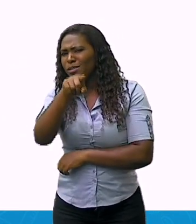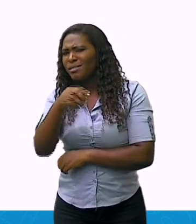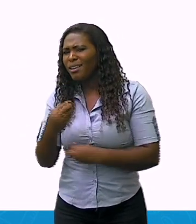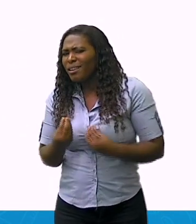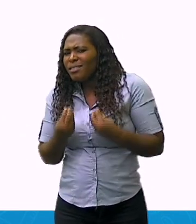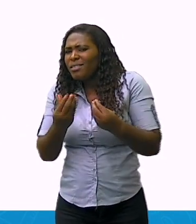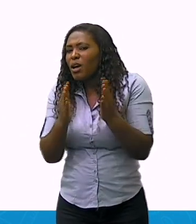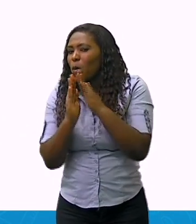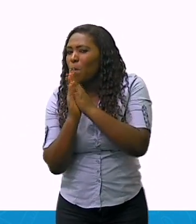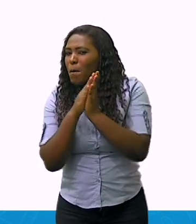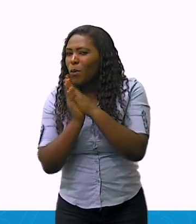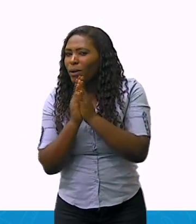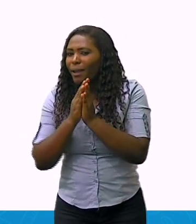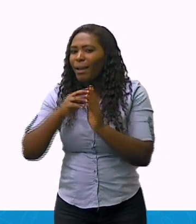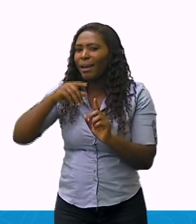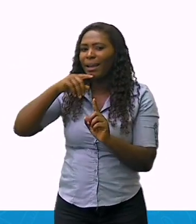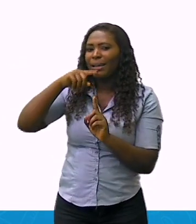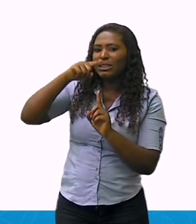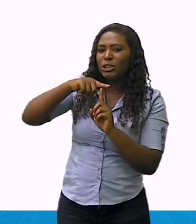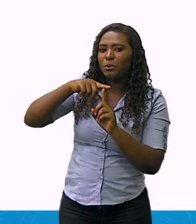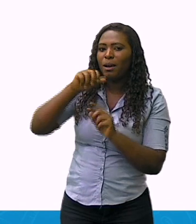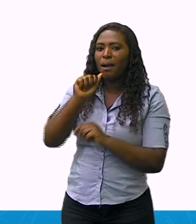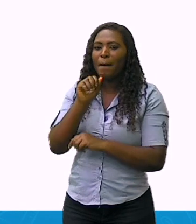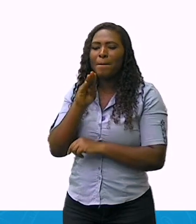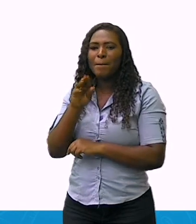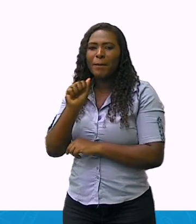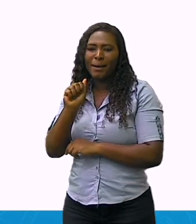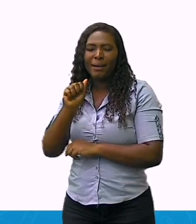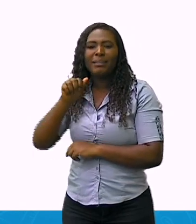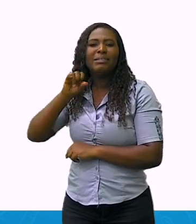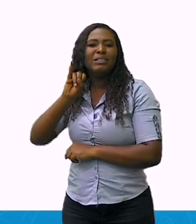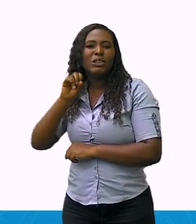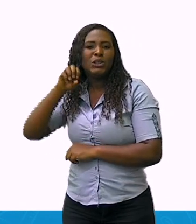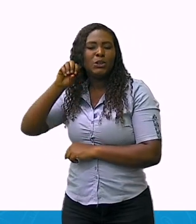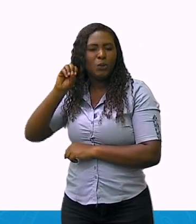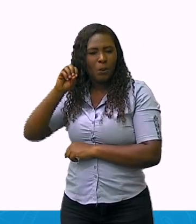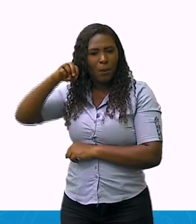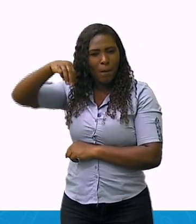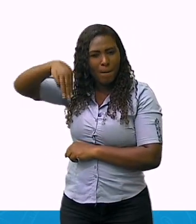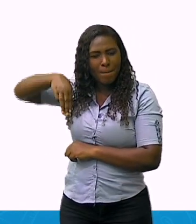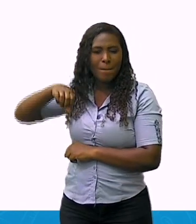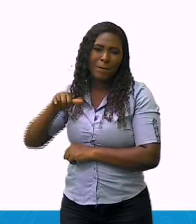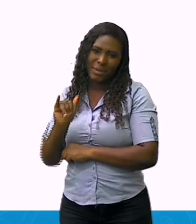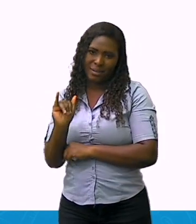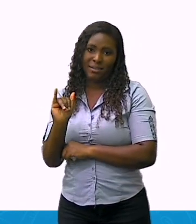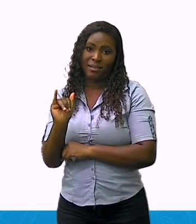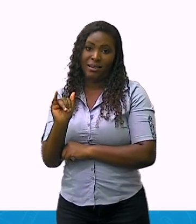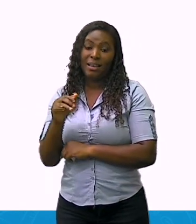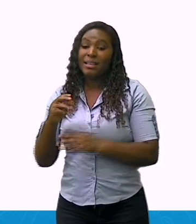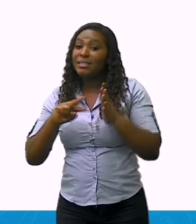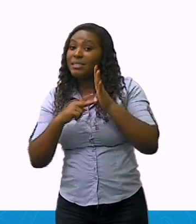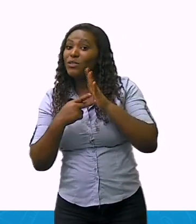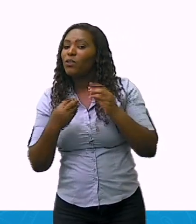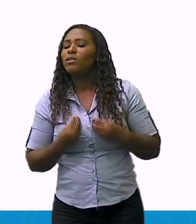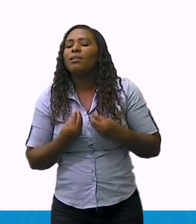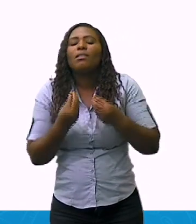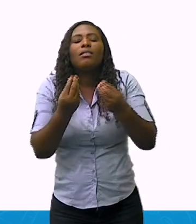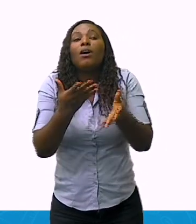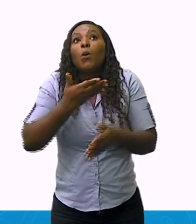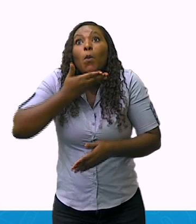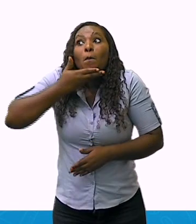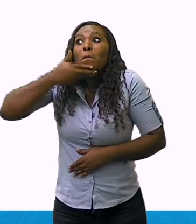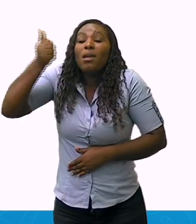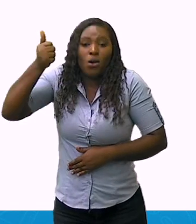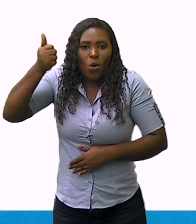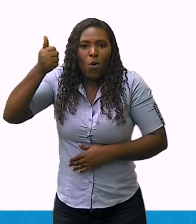alguém, esse gesto significa que você está oferecendo o que você tem de melhor para esta pessoa.